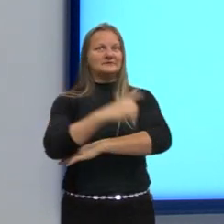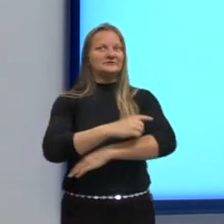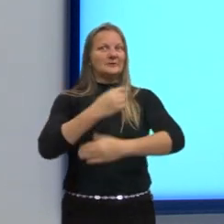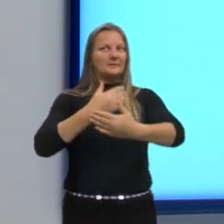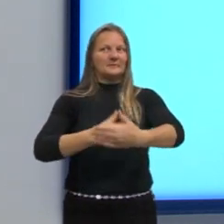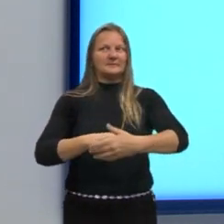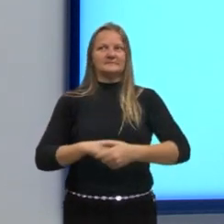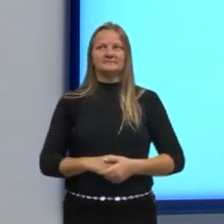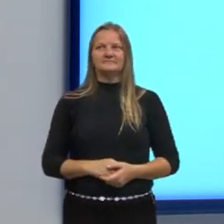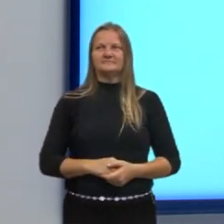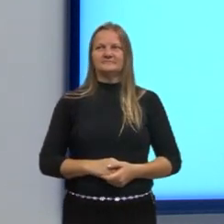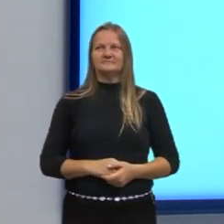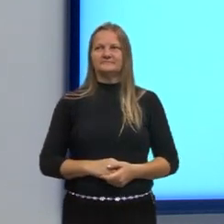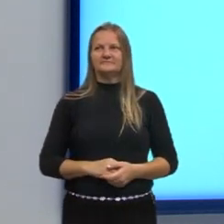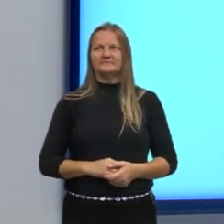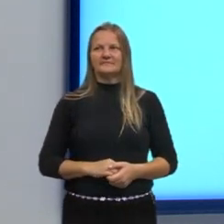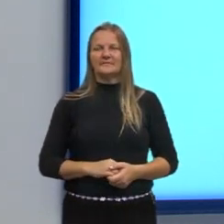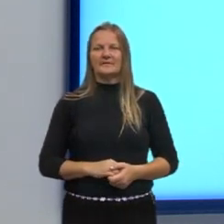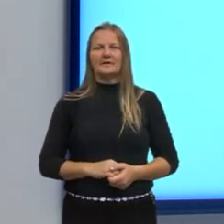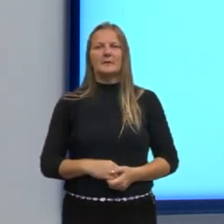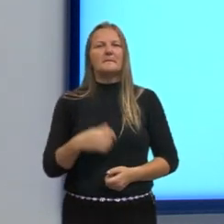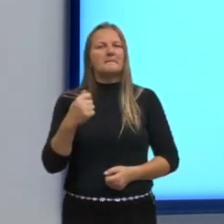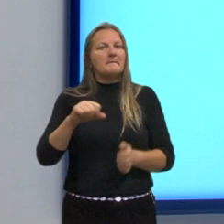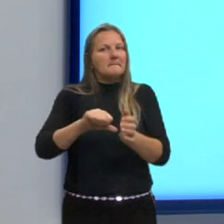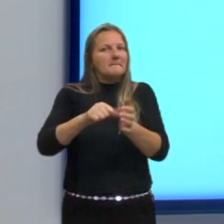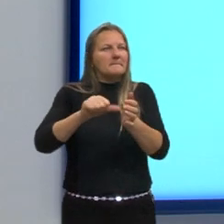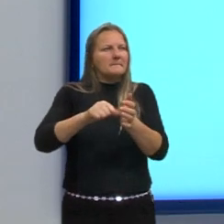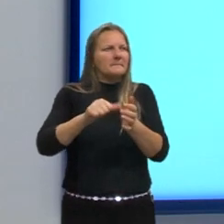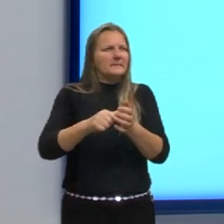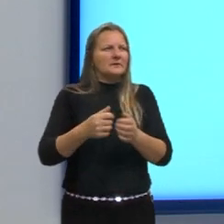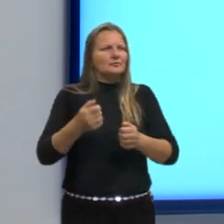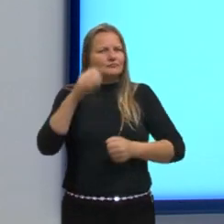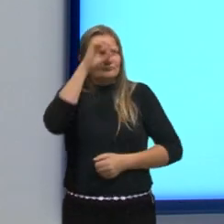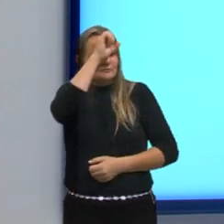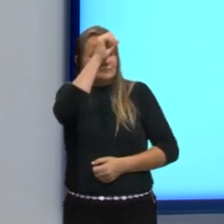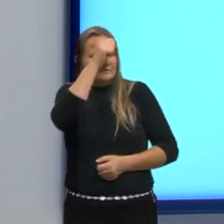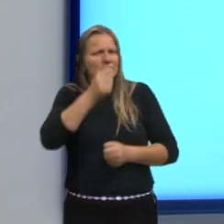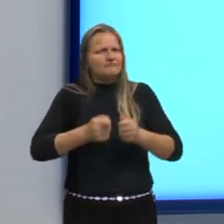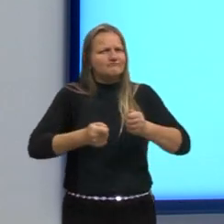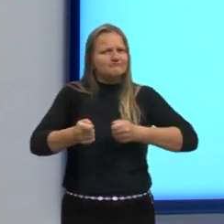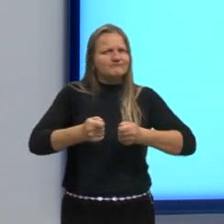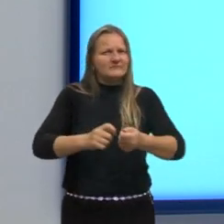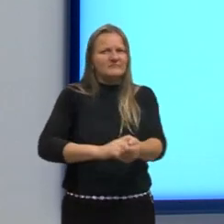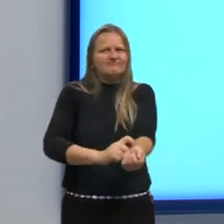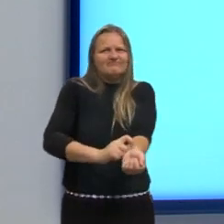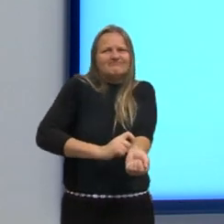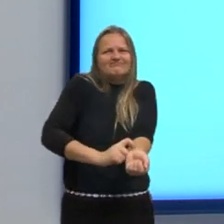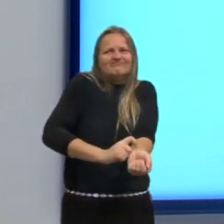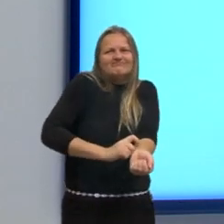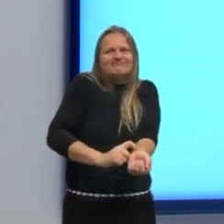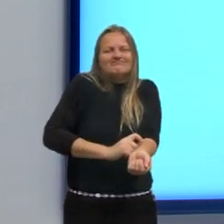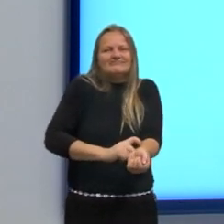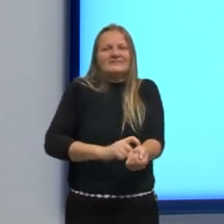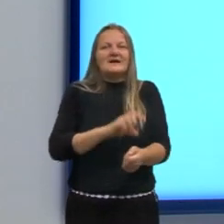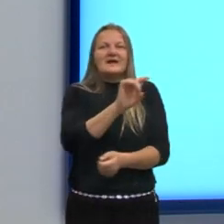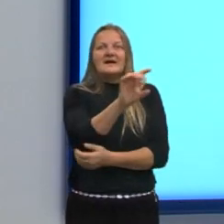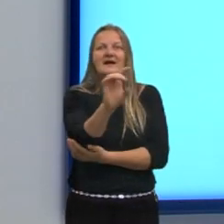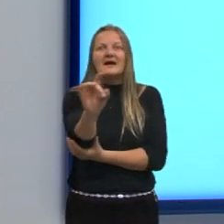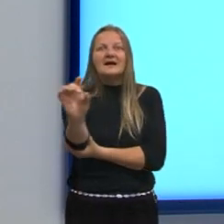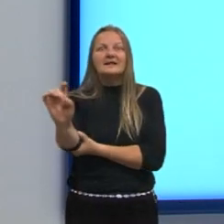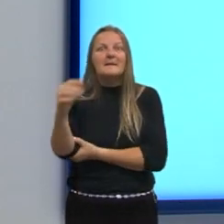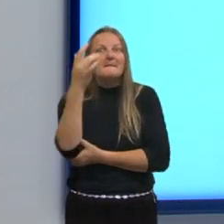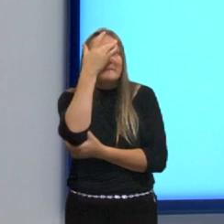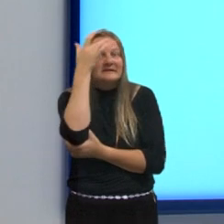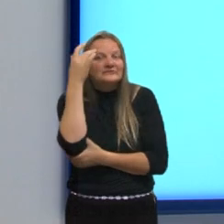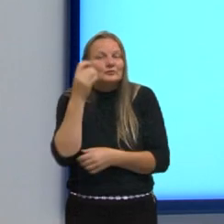prova, o grande dia. Primeiro, aprenda como controlar o seu nervosismo. Cada pessoa tem um jeito de